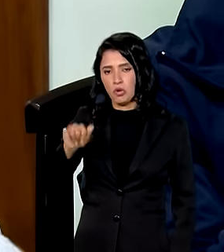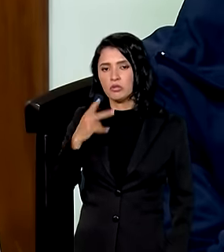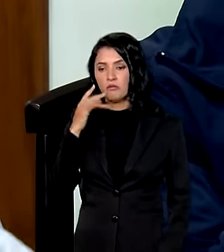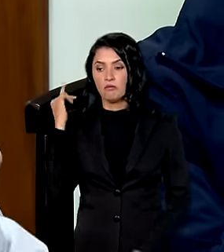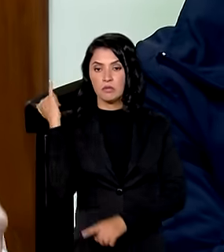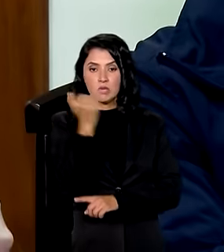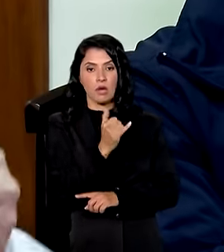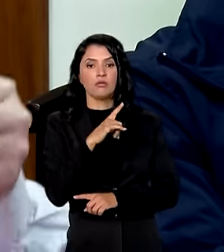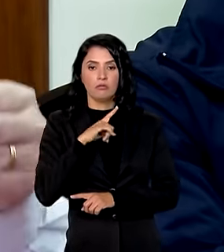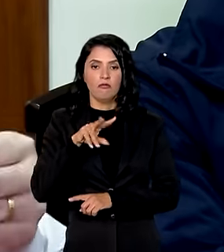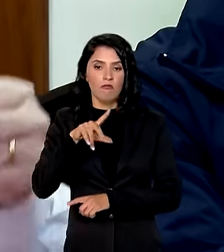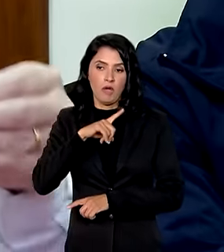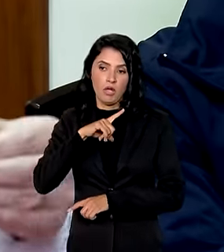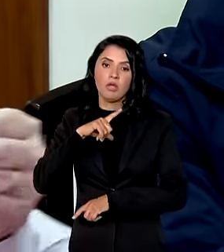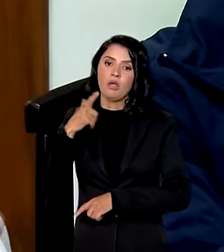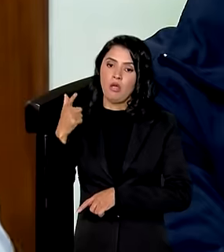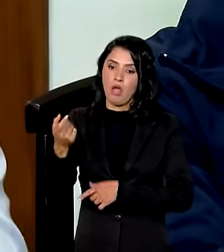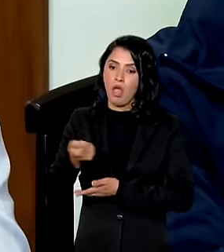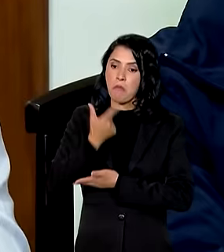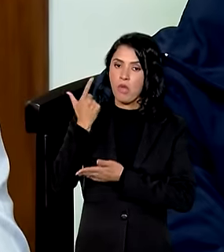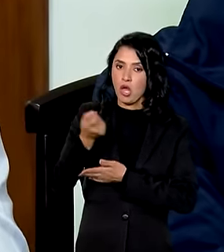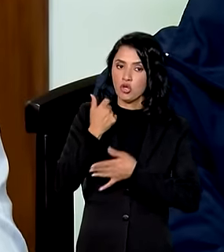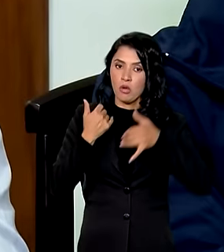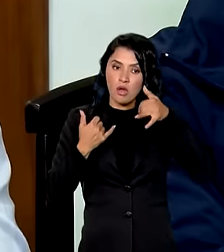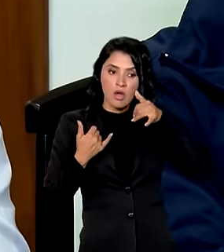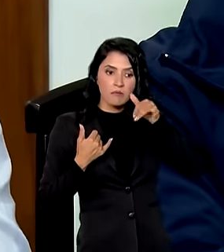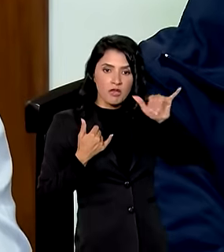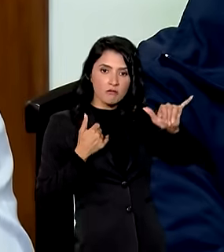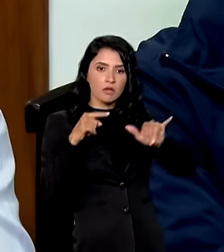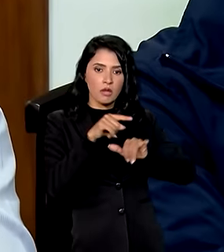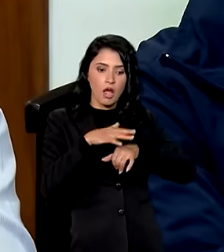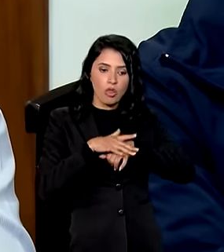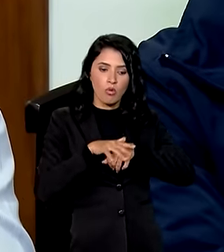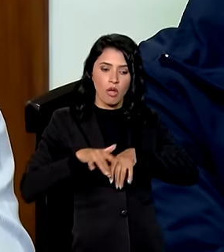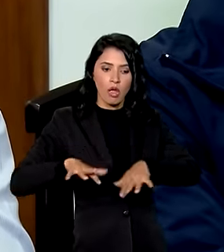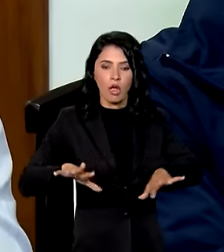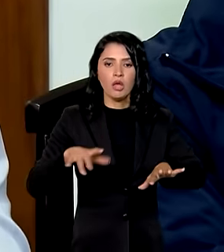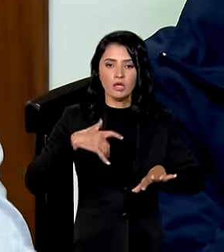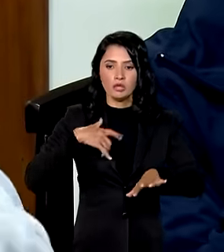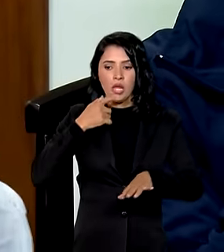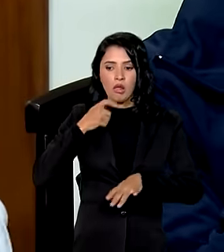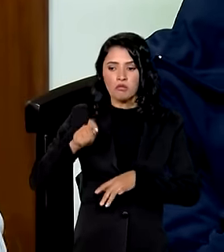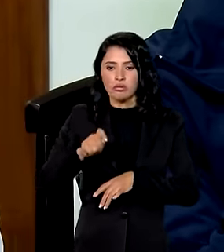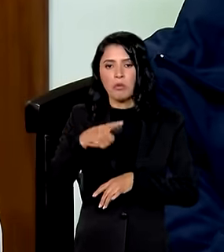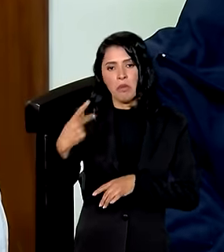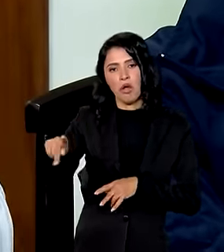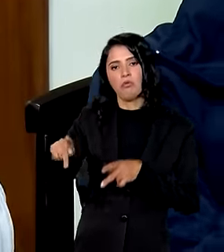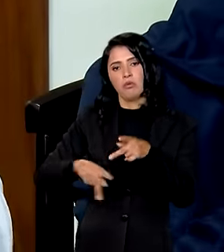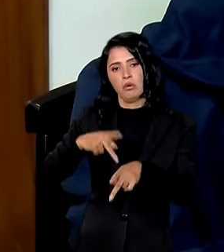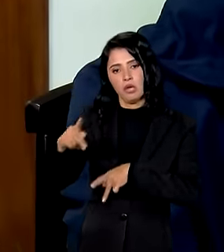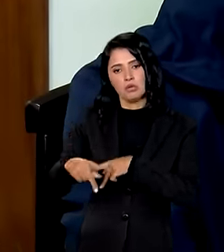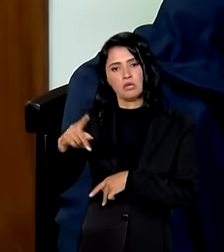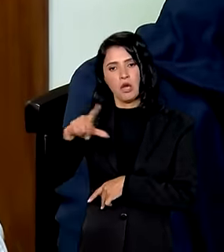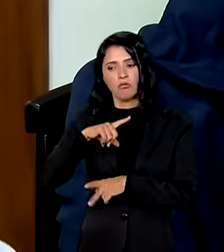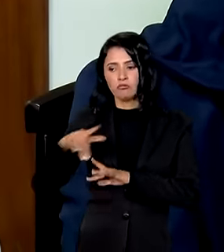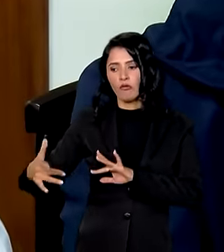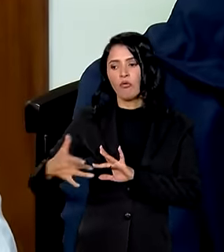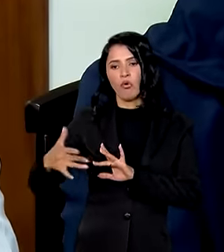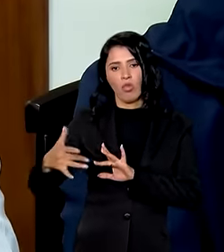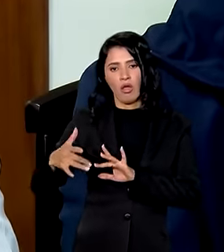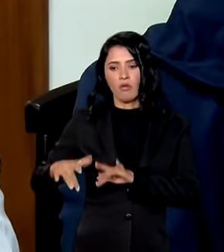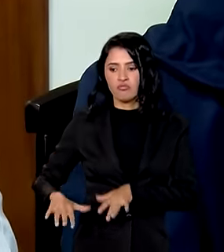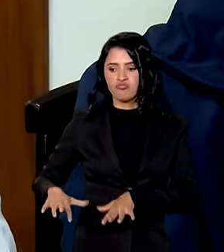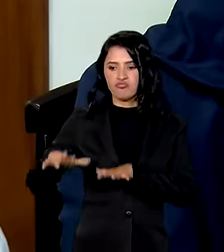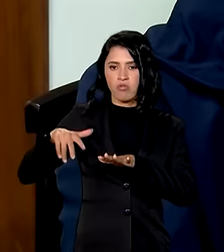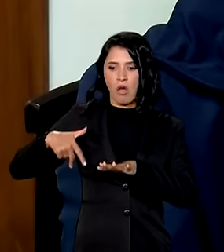que haveriam medicamentos que evitariam o desenvolvimento de sintomas de leptospirose para aquela população que teve contato com as